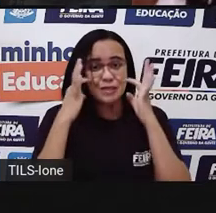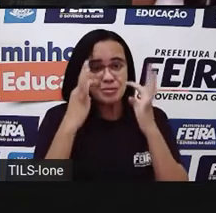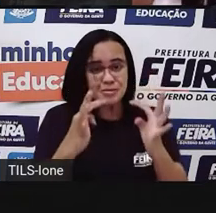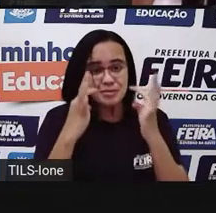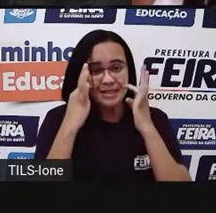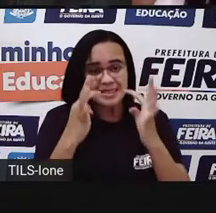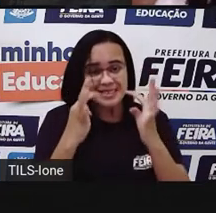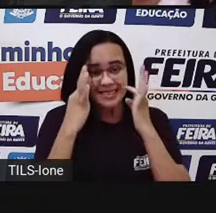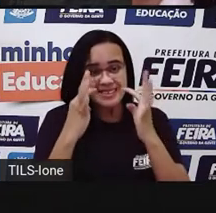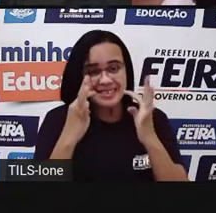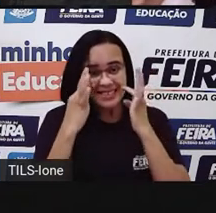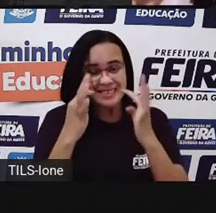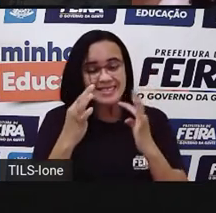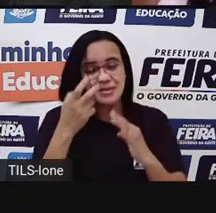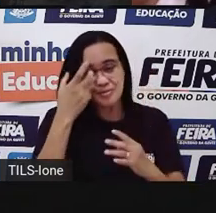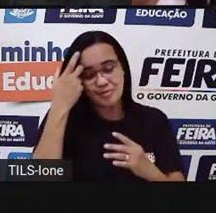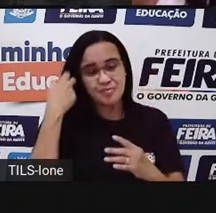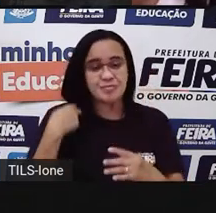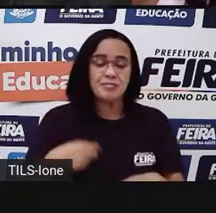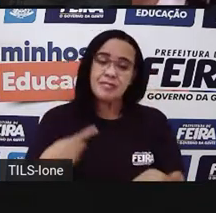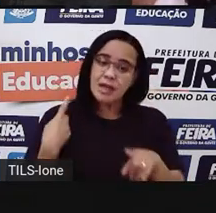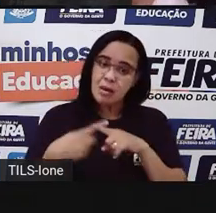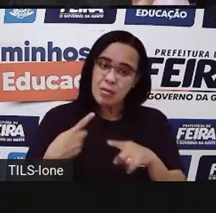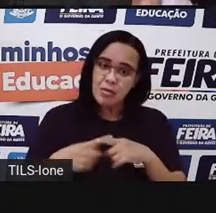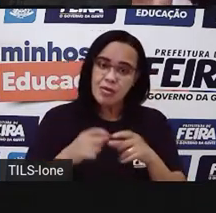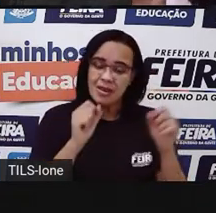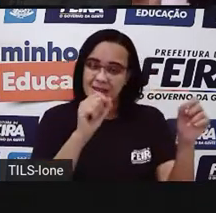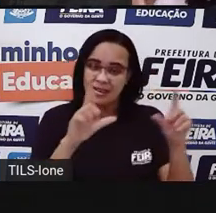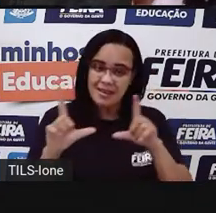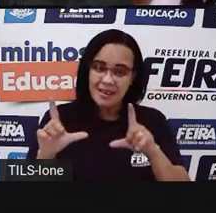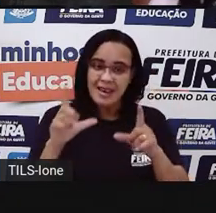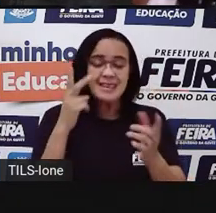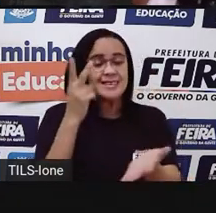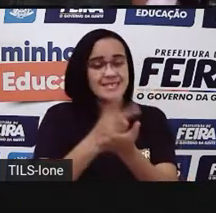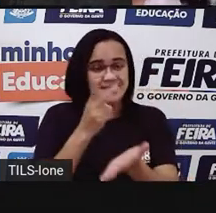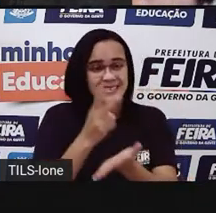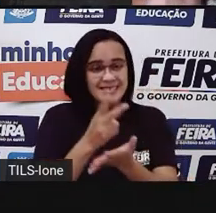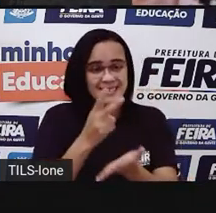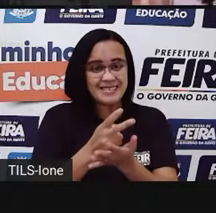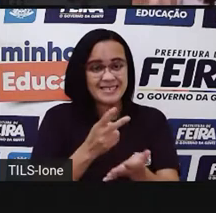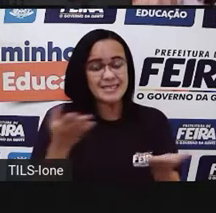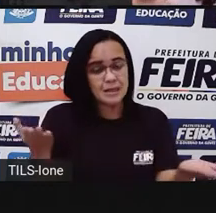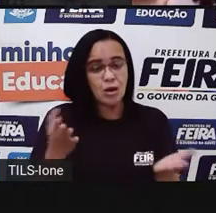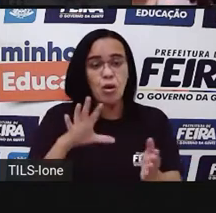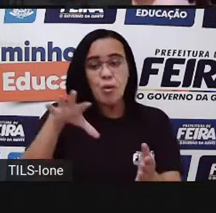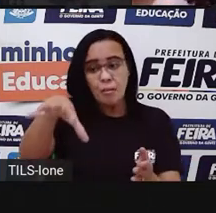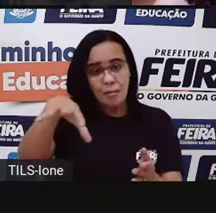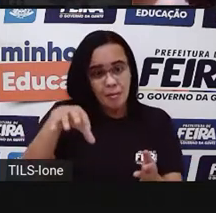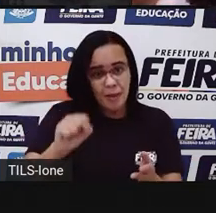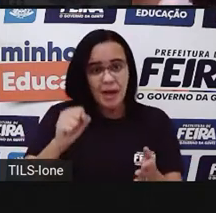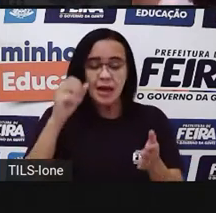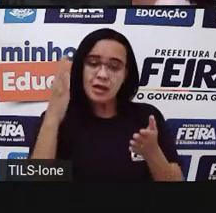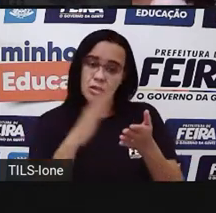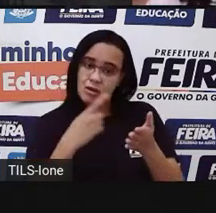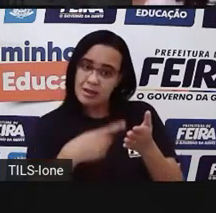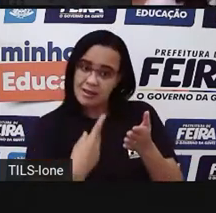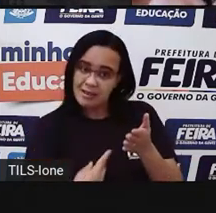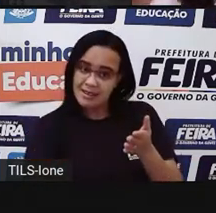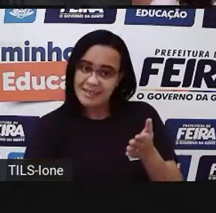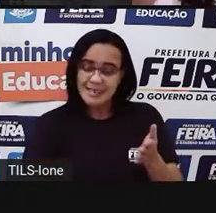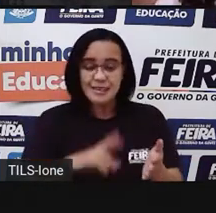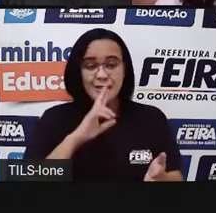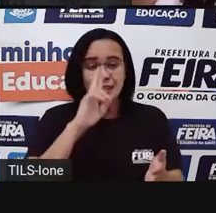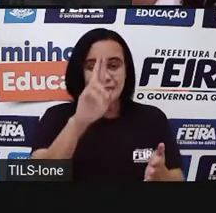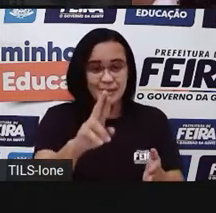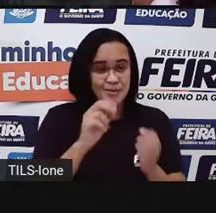sempre essa tela. O que vai mudar são as perguntas. Então, pega o seu caderno e aí a gente vai respondendo as perguntas. À medida